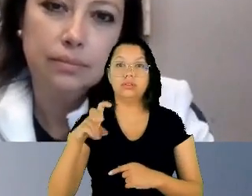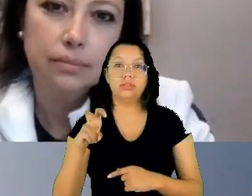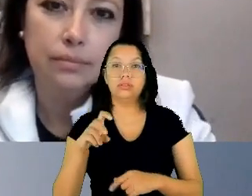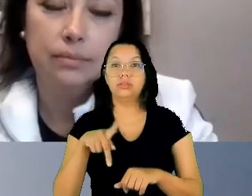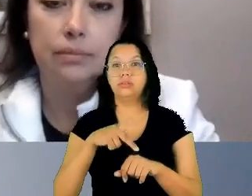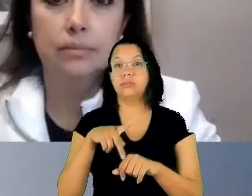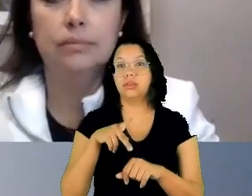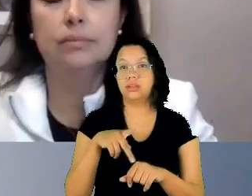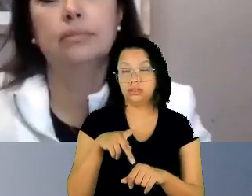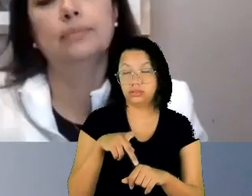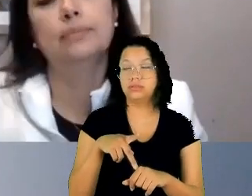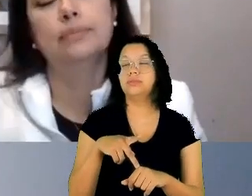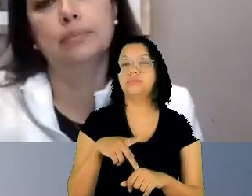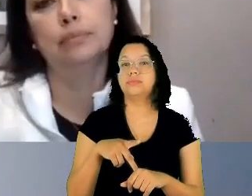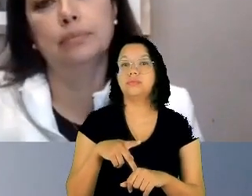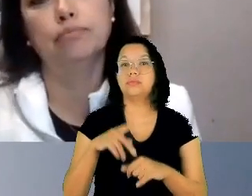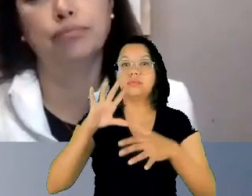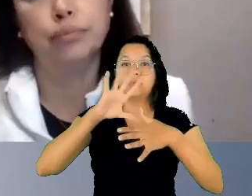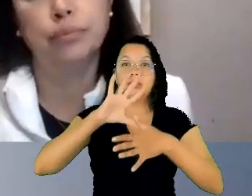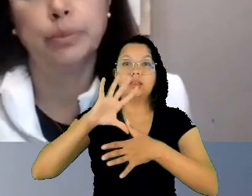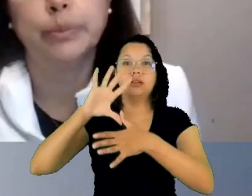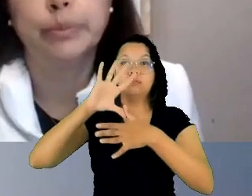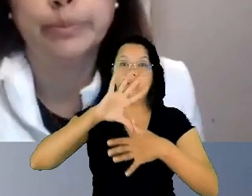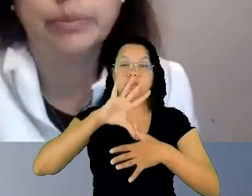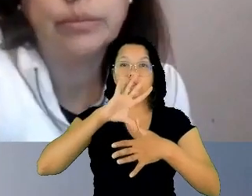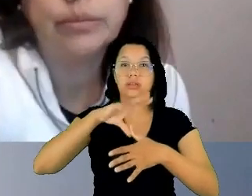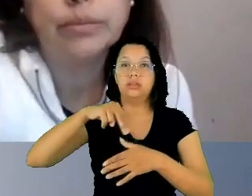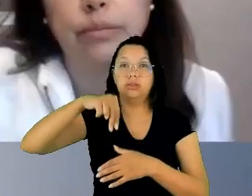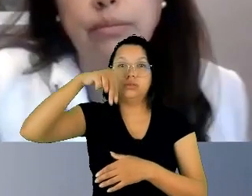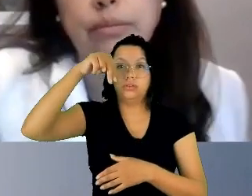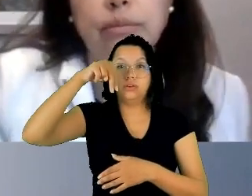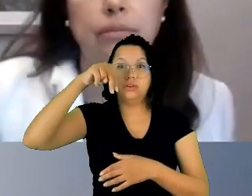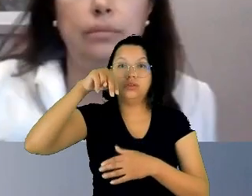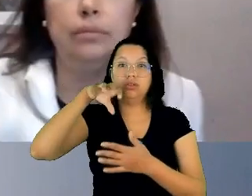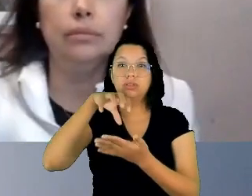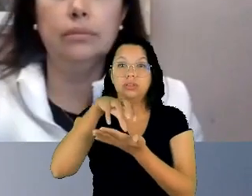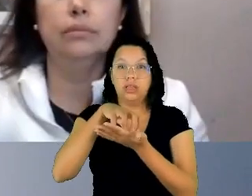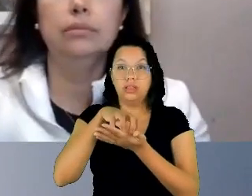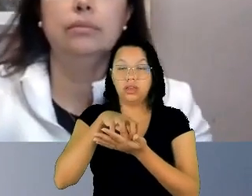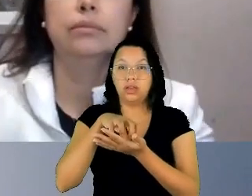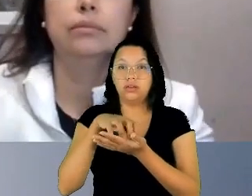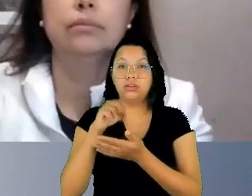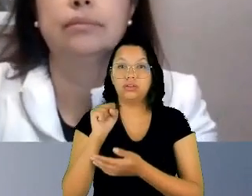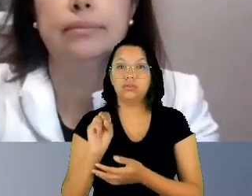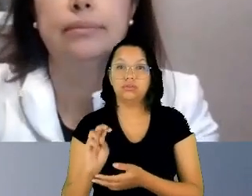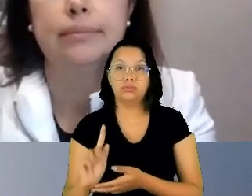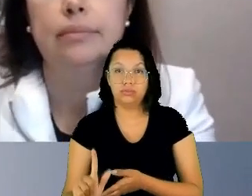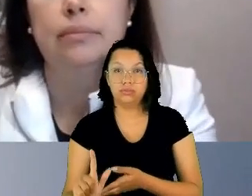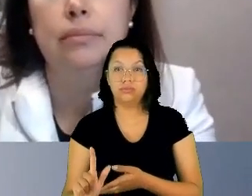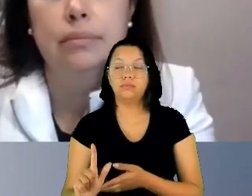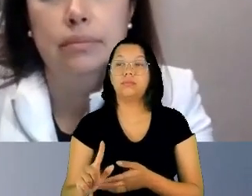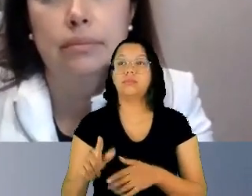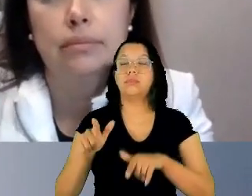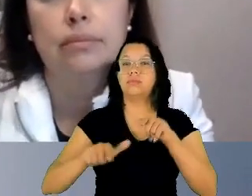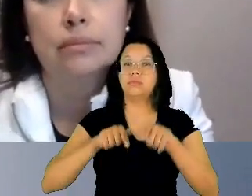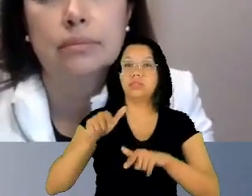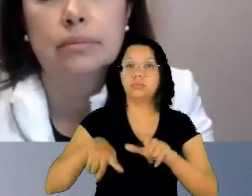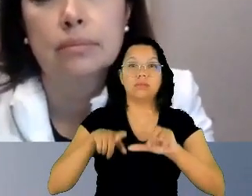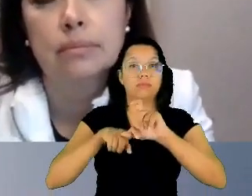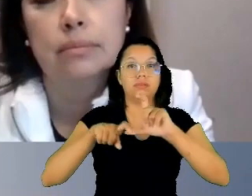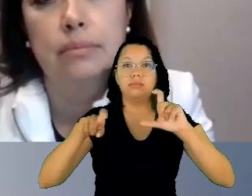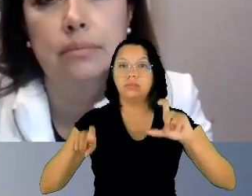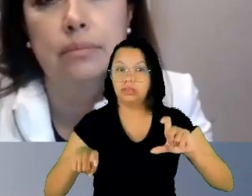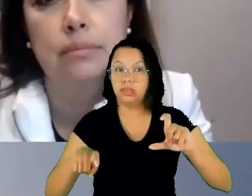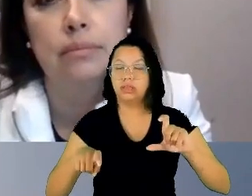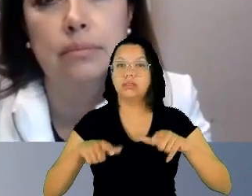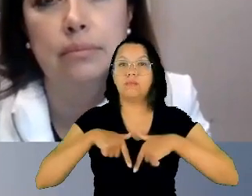Caribe e América do Sul. Nós atuamos com independência, com imparcialidade, centralidade é das vítimas e à luz